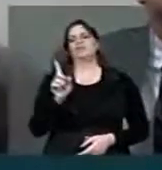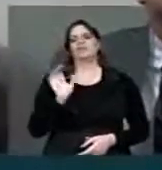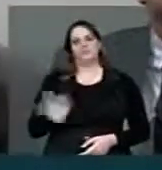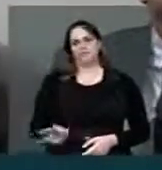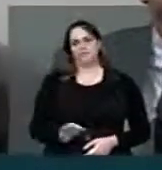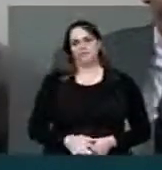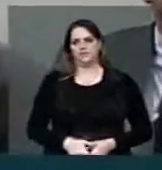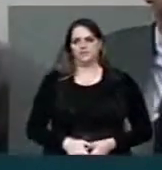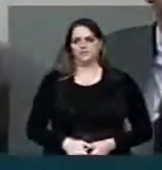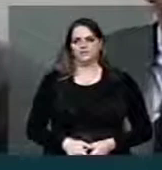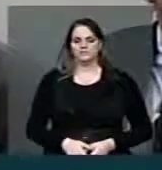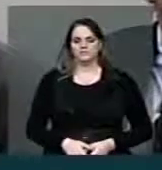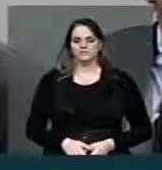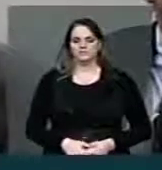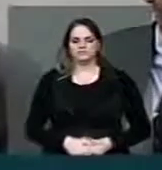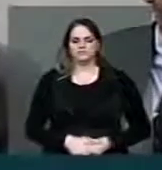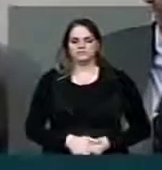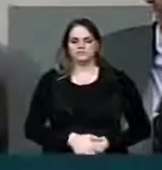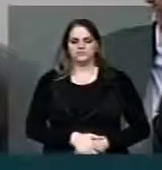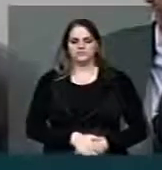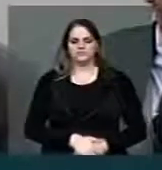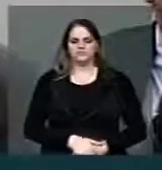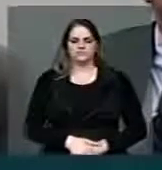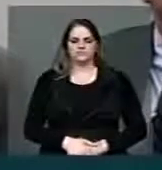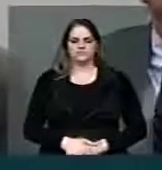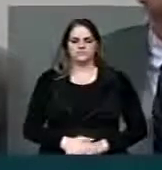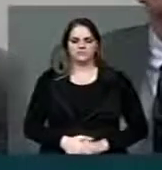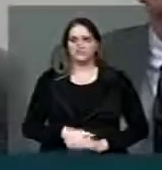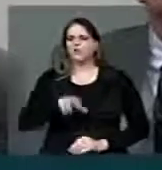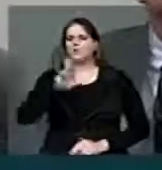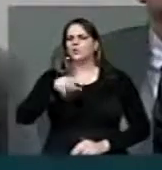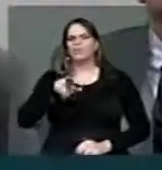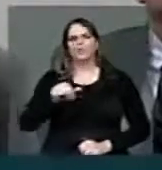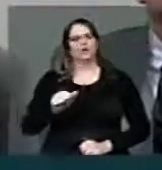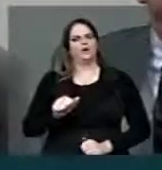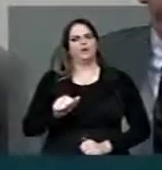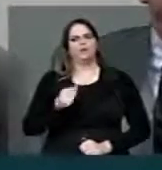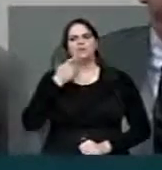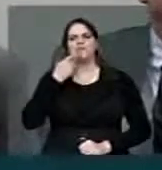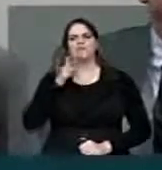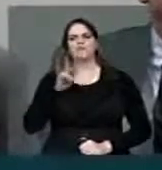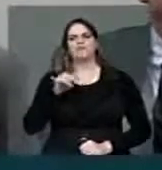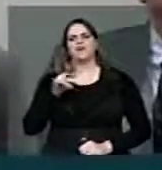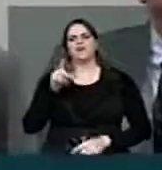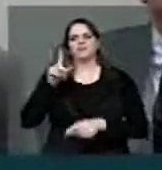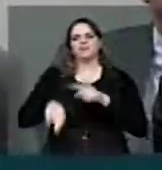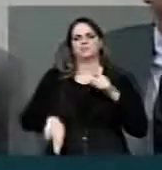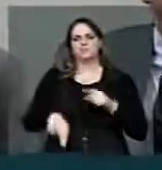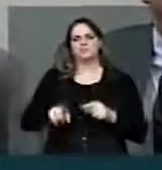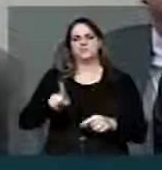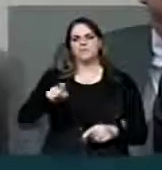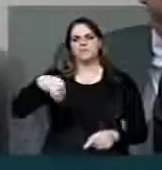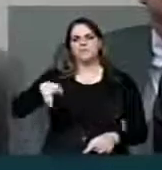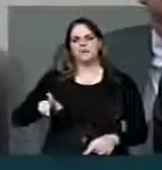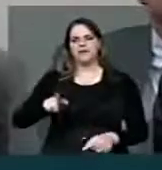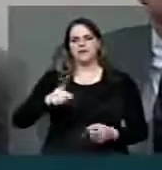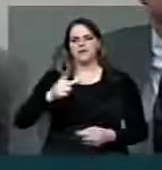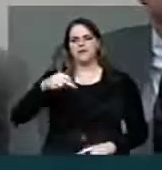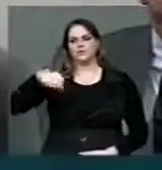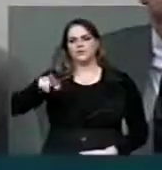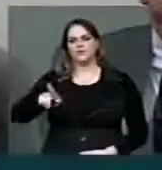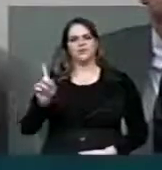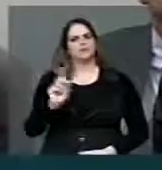polida o texto. Nunca se disse isso. Então continuará existindo